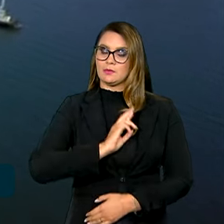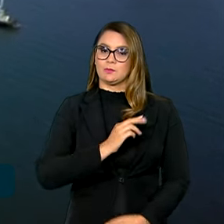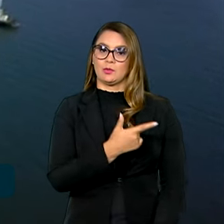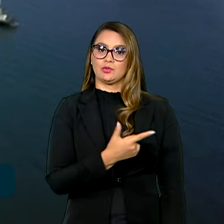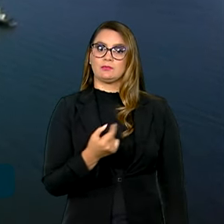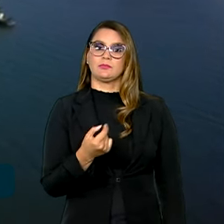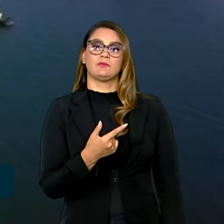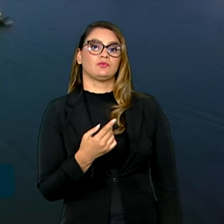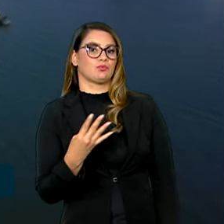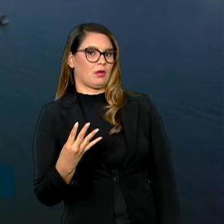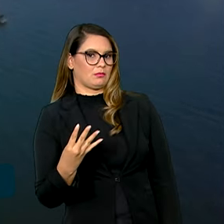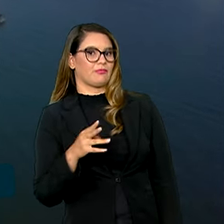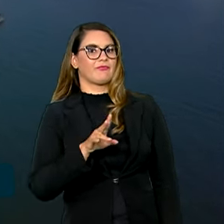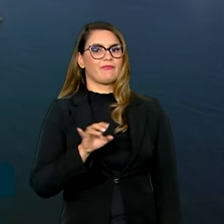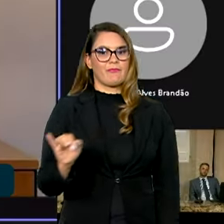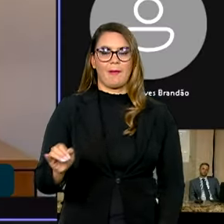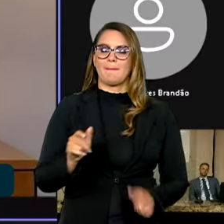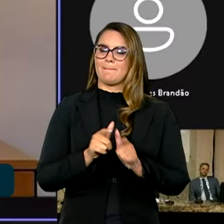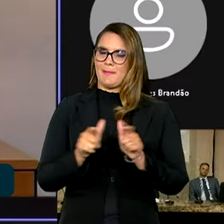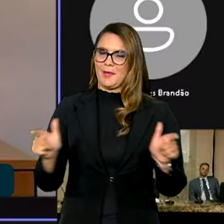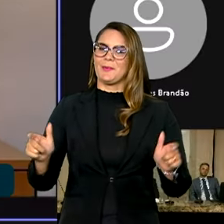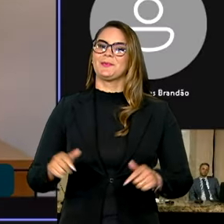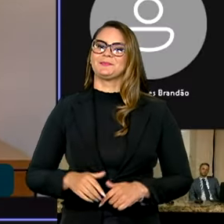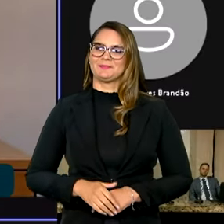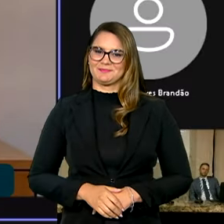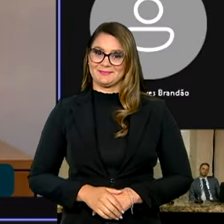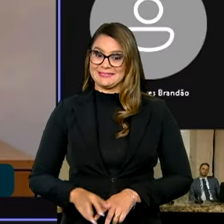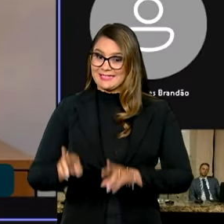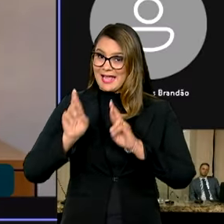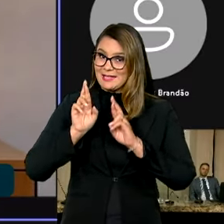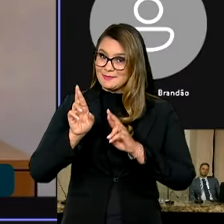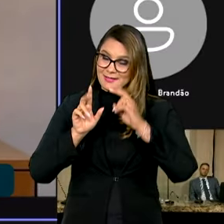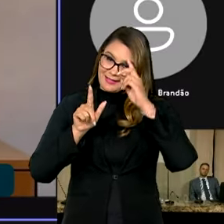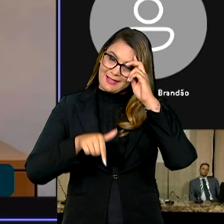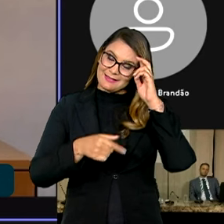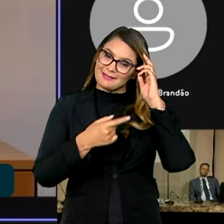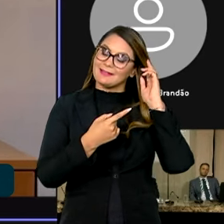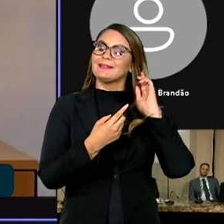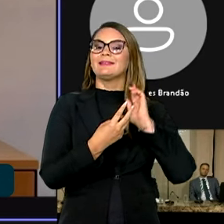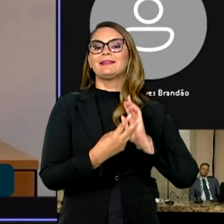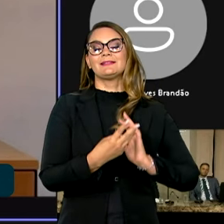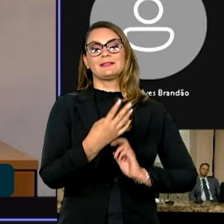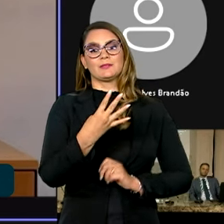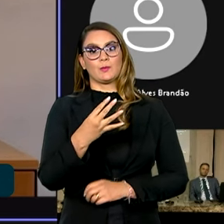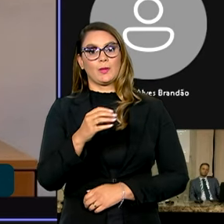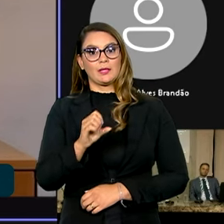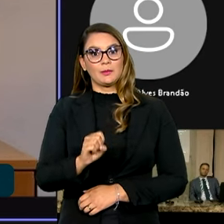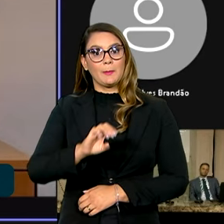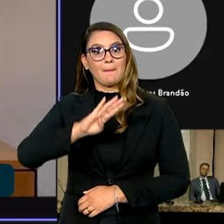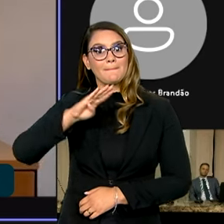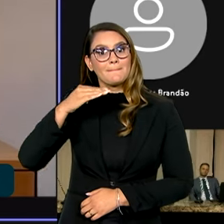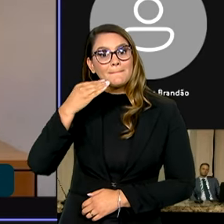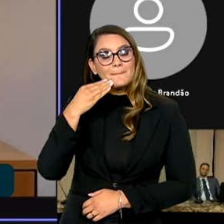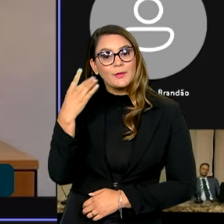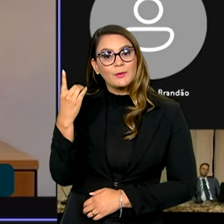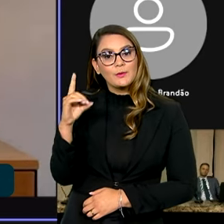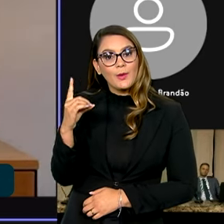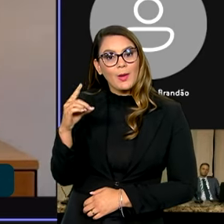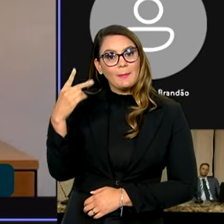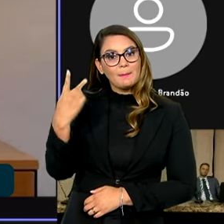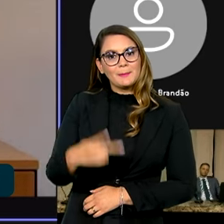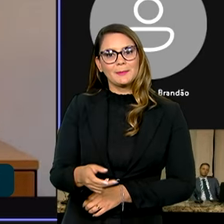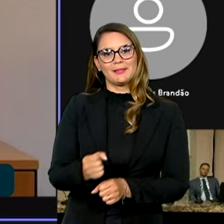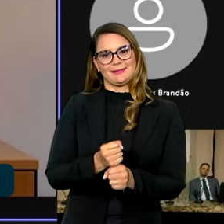2024, que será ainda maior. A expectativa é 348 bilhões de dólares para